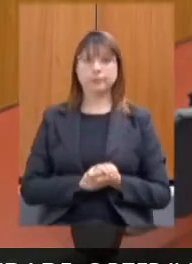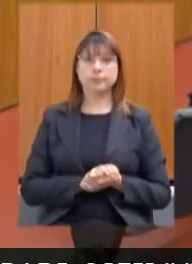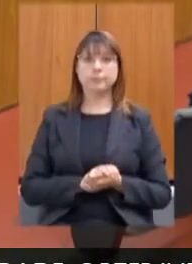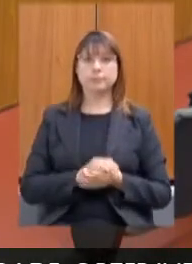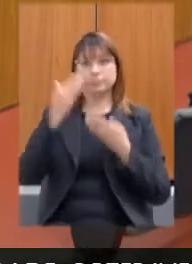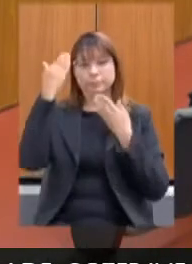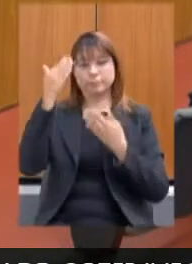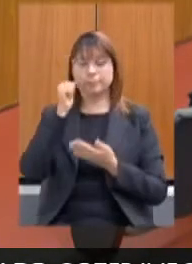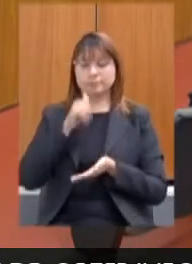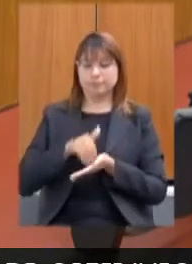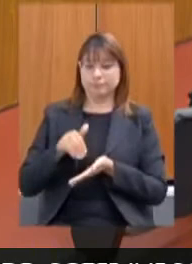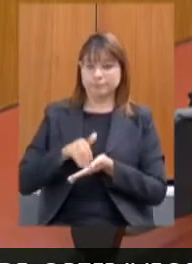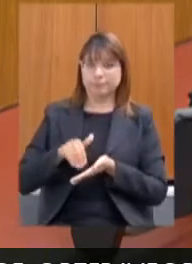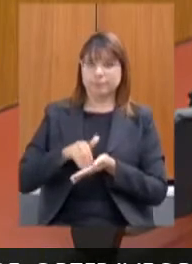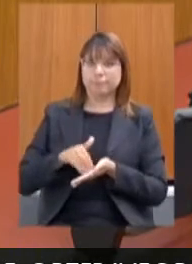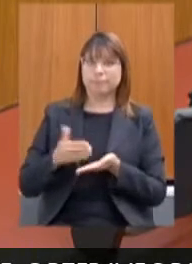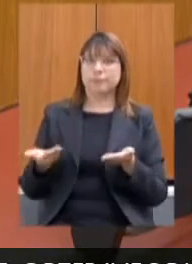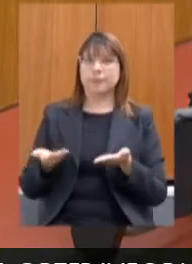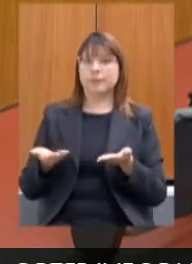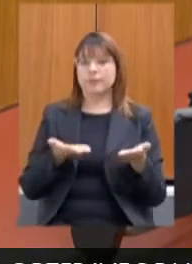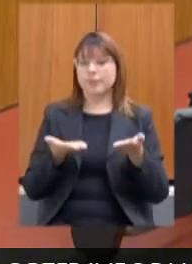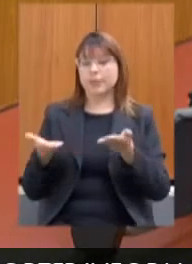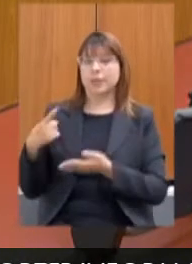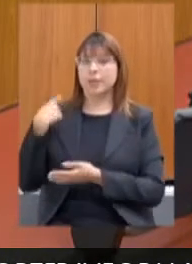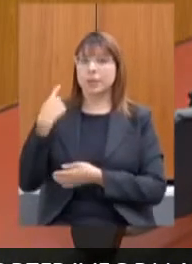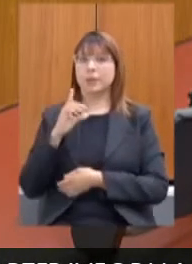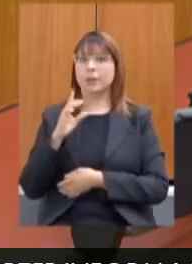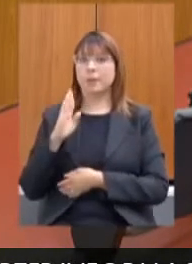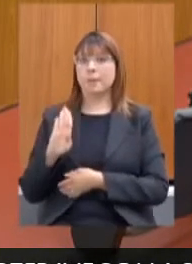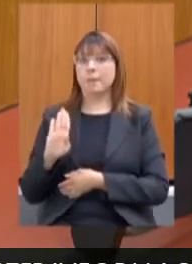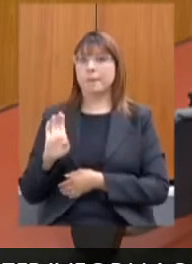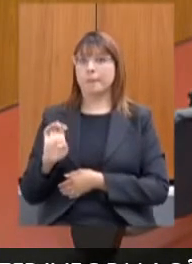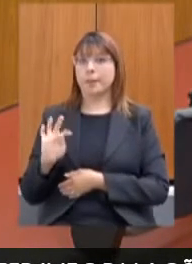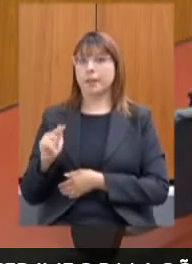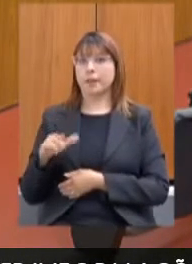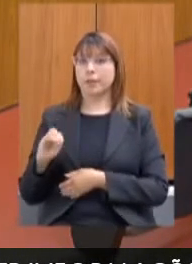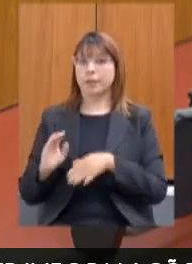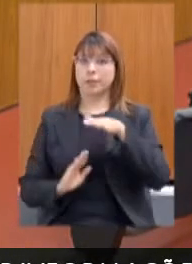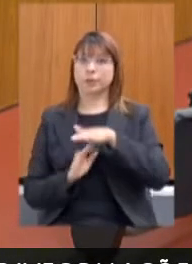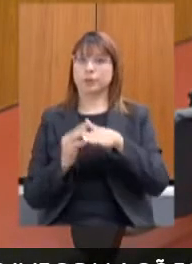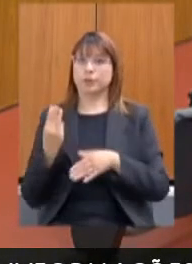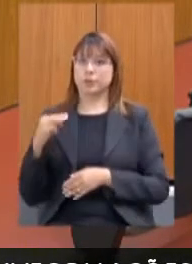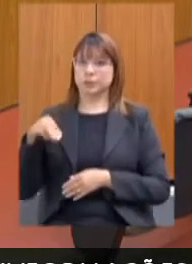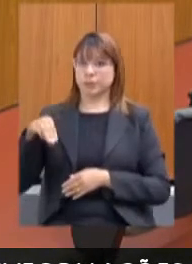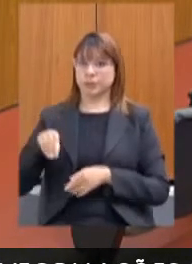Obrigada, secretária. Vamos ouvir então o deputado Betão que a mente disporá de três minutos.